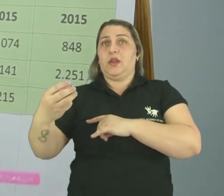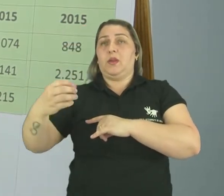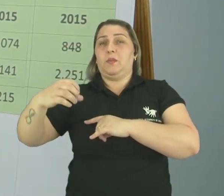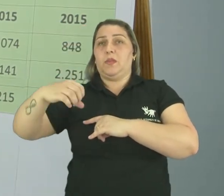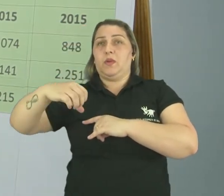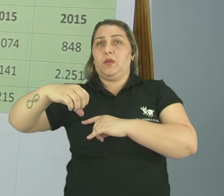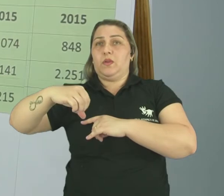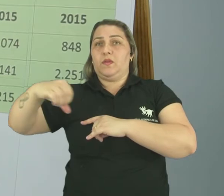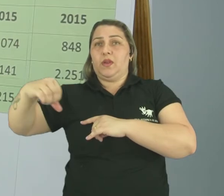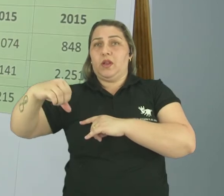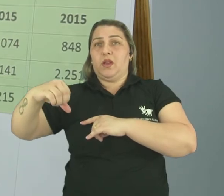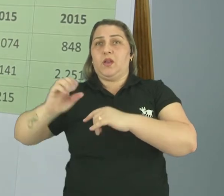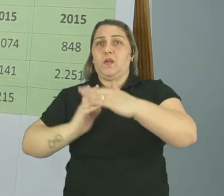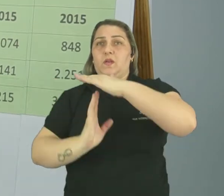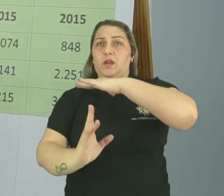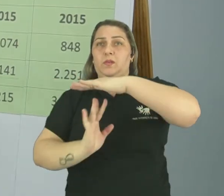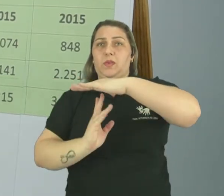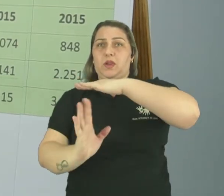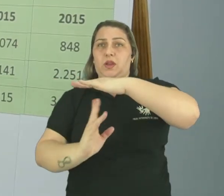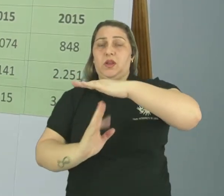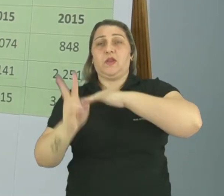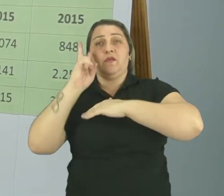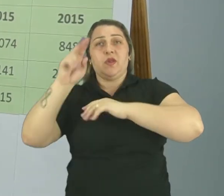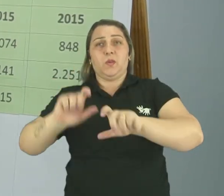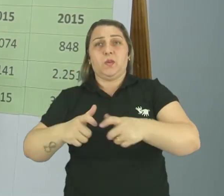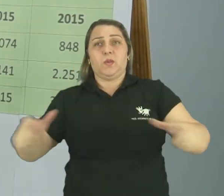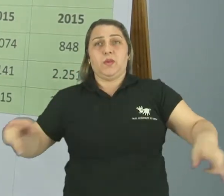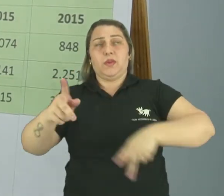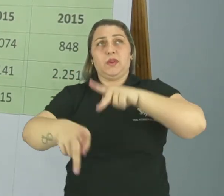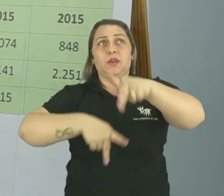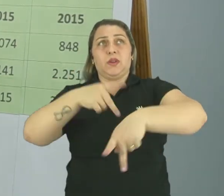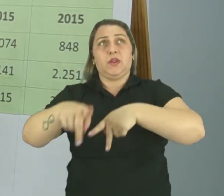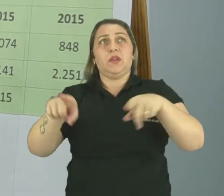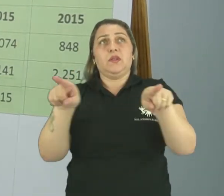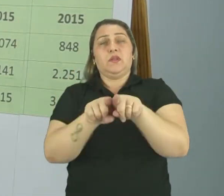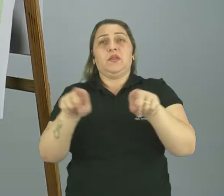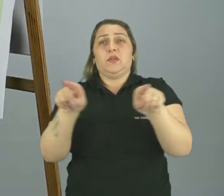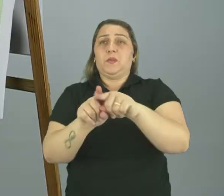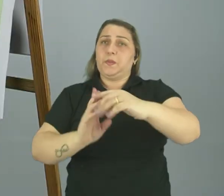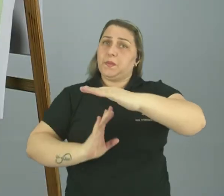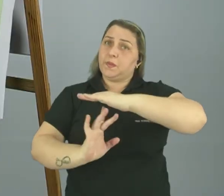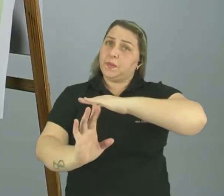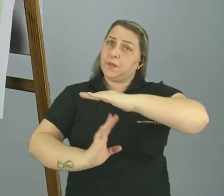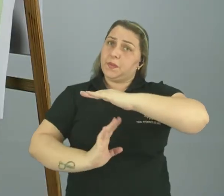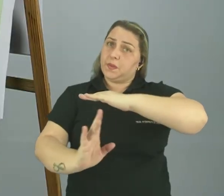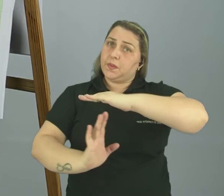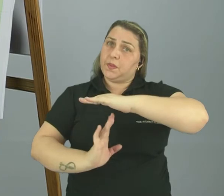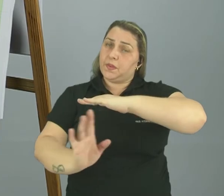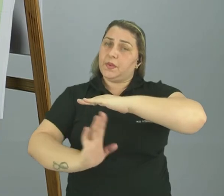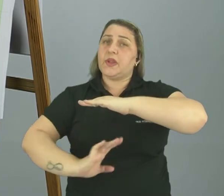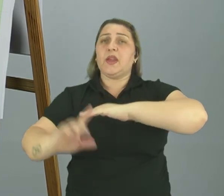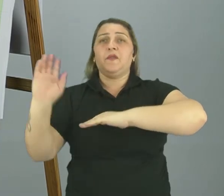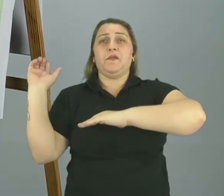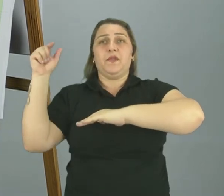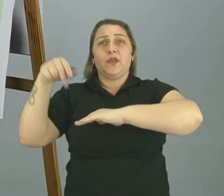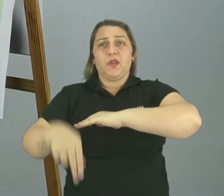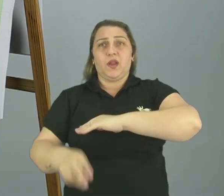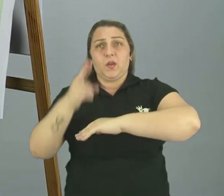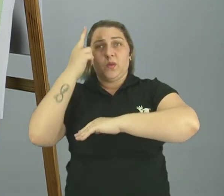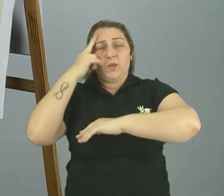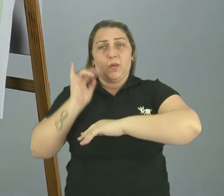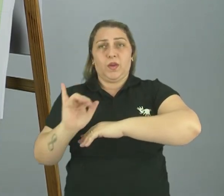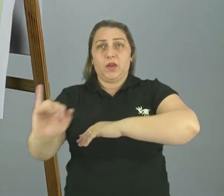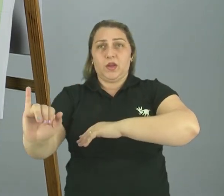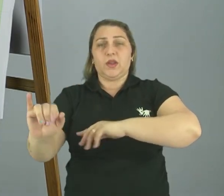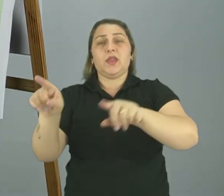Então, observe que esse crescimento populacional Além desses imigrantes Que vieram em situações de